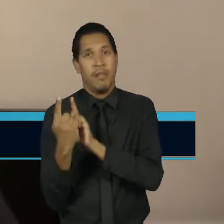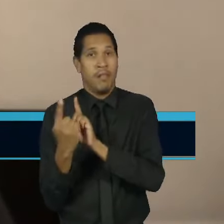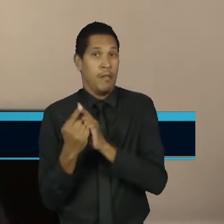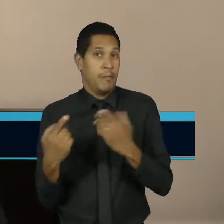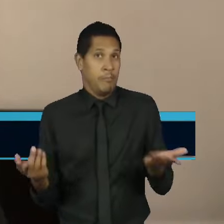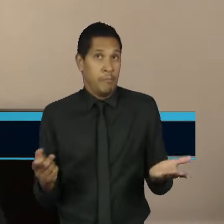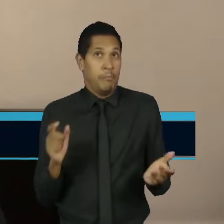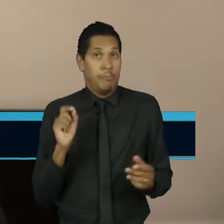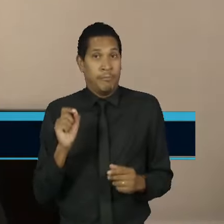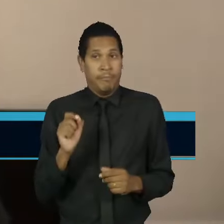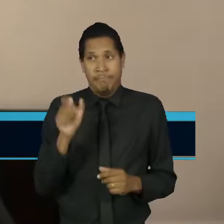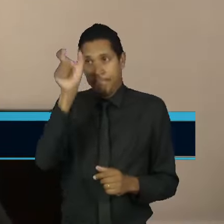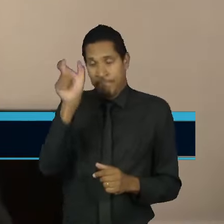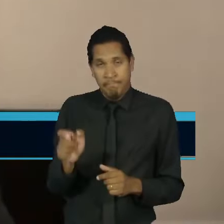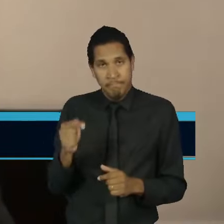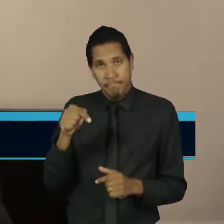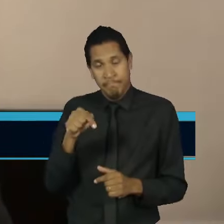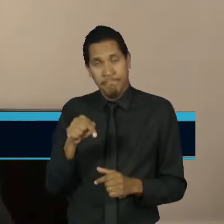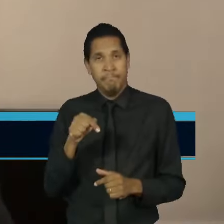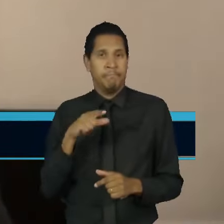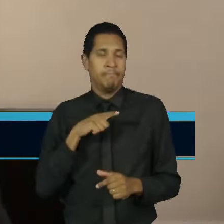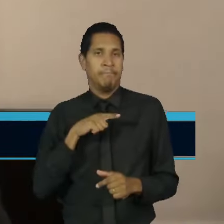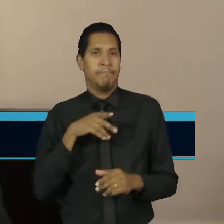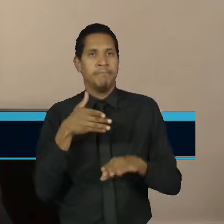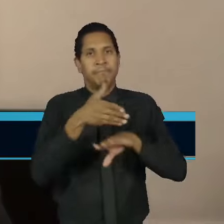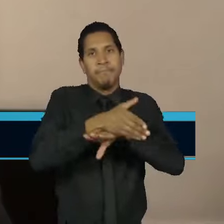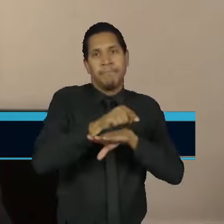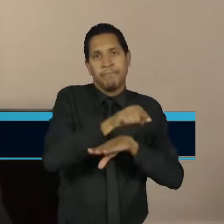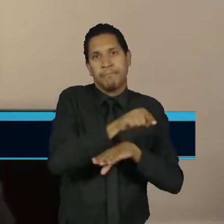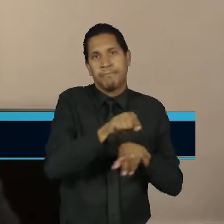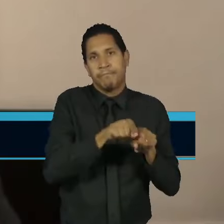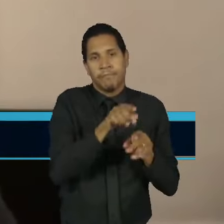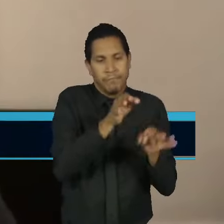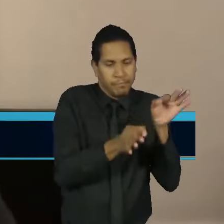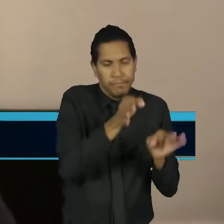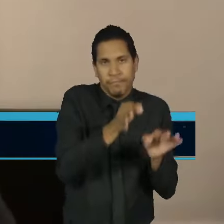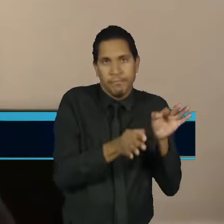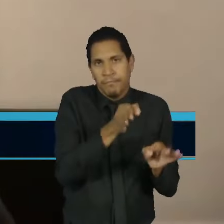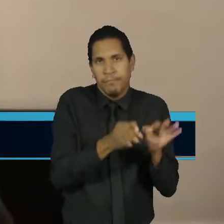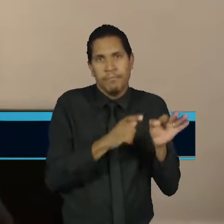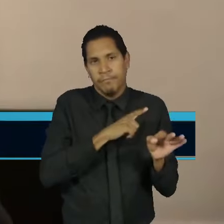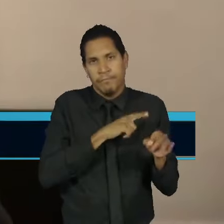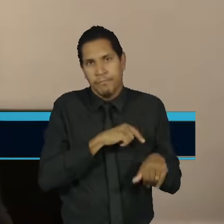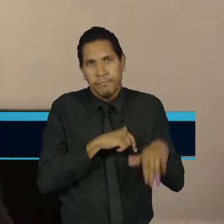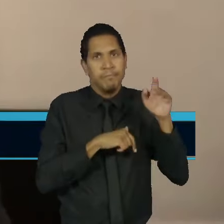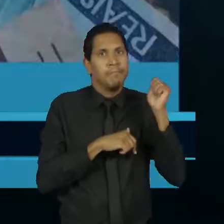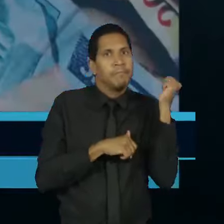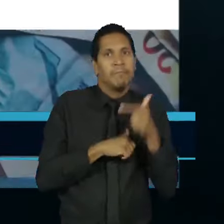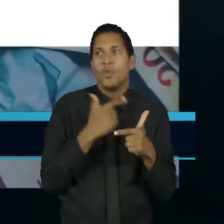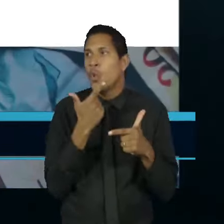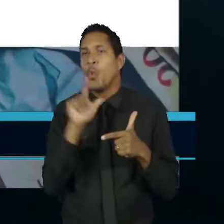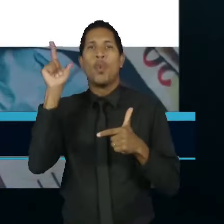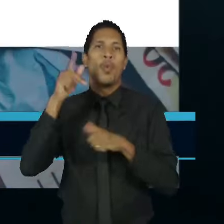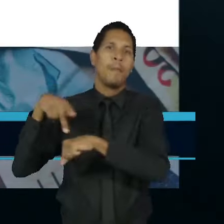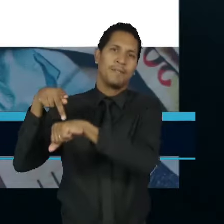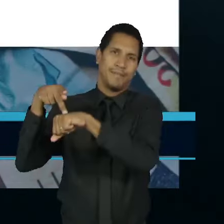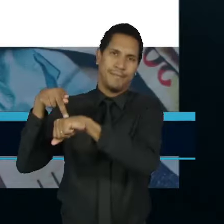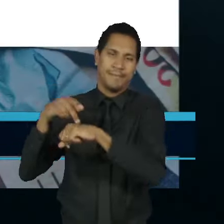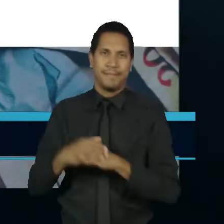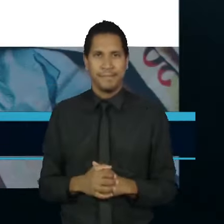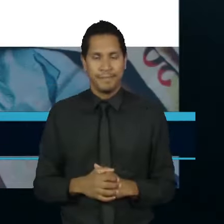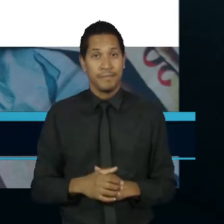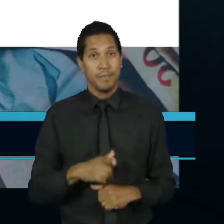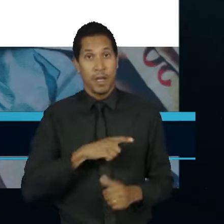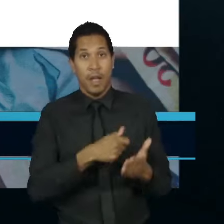opção do constituinte acaba gerando um custo de justiça maior do que outros países. O relatório do